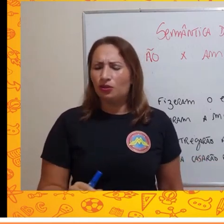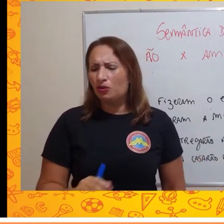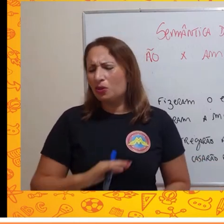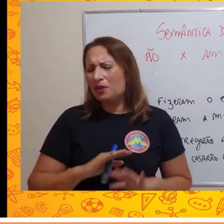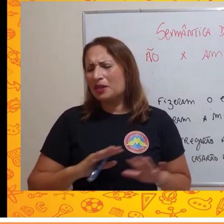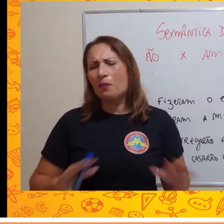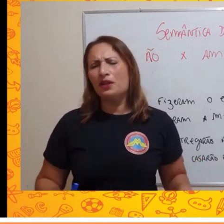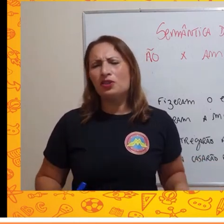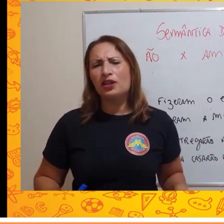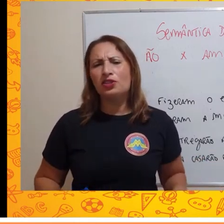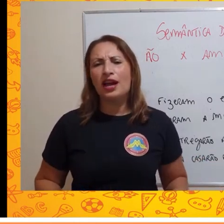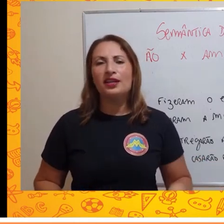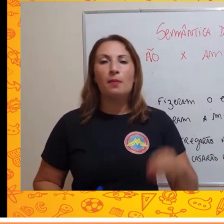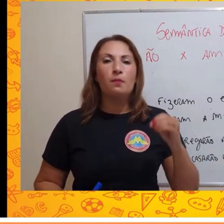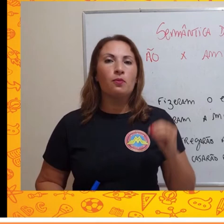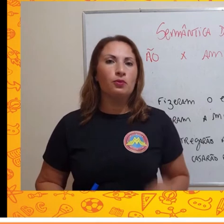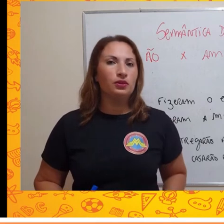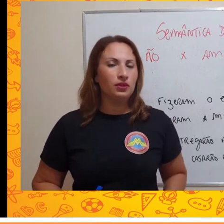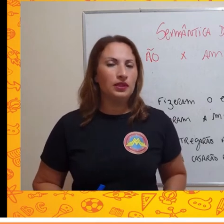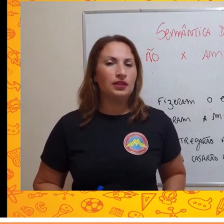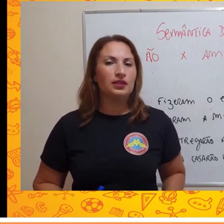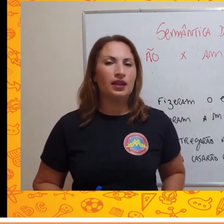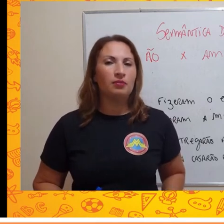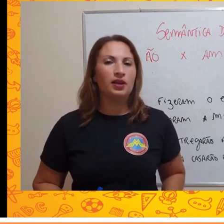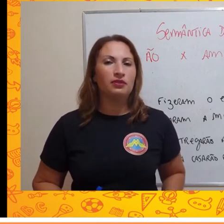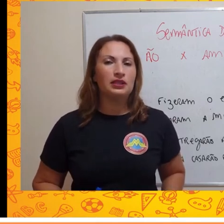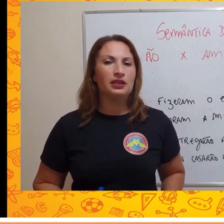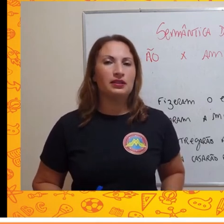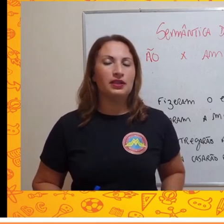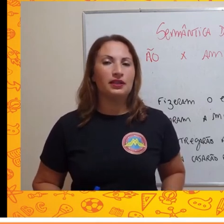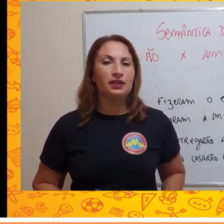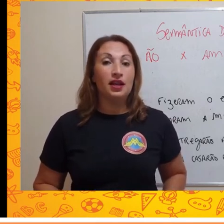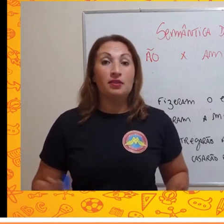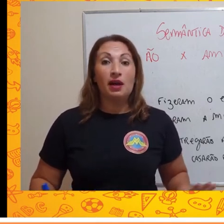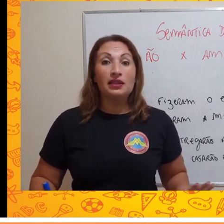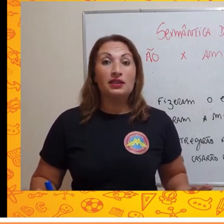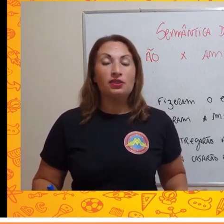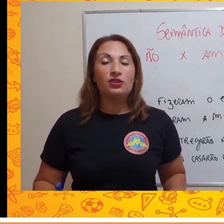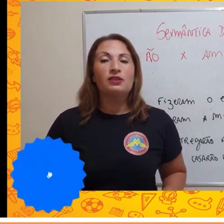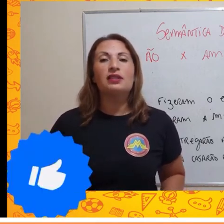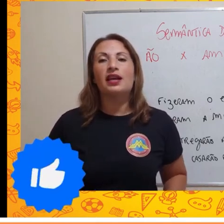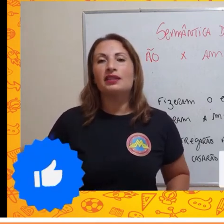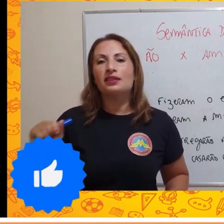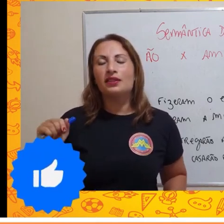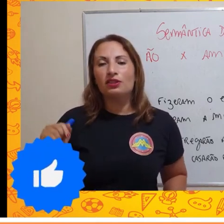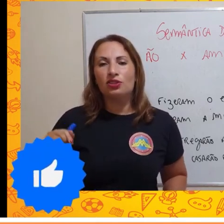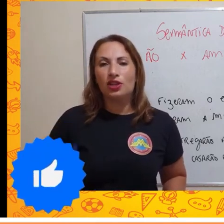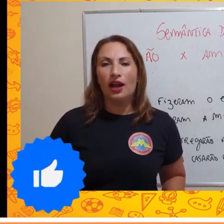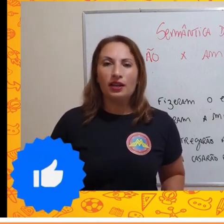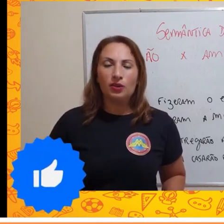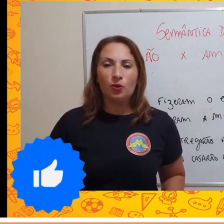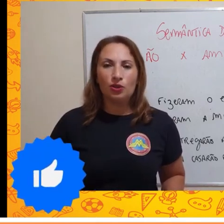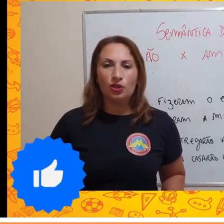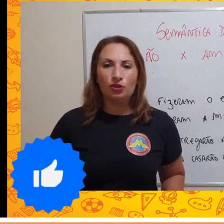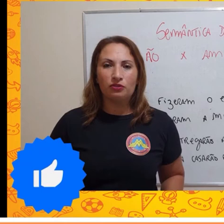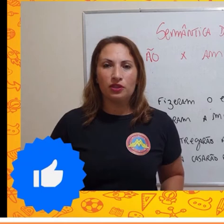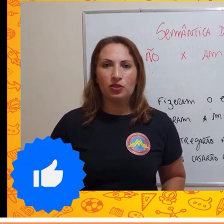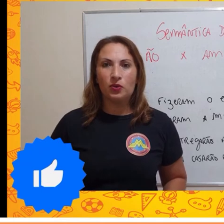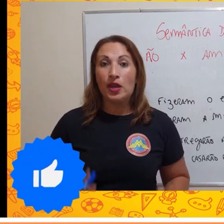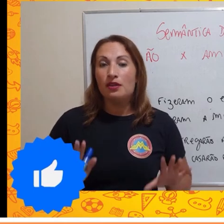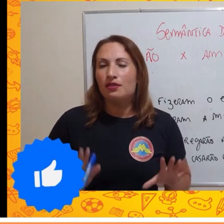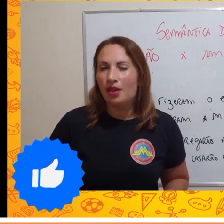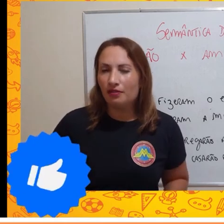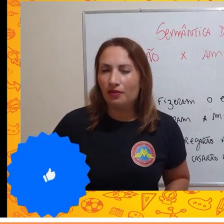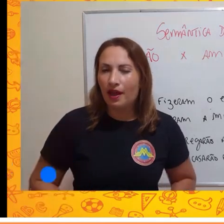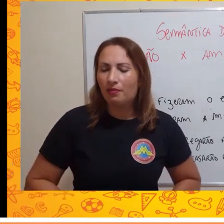hoje eu trouxe uma semântica diária muito necessária para vocês, hein? Mas antes, não esquece de já curtir o